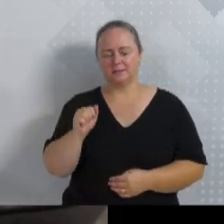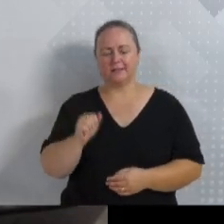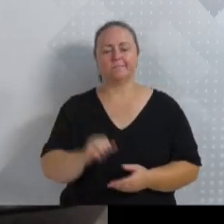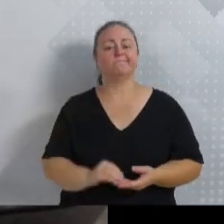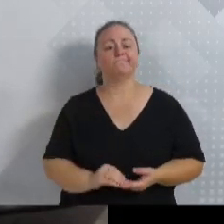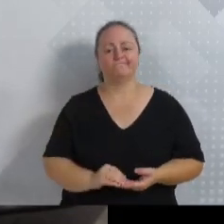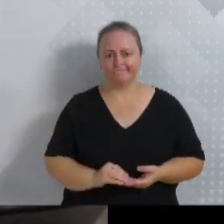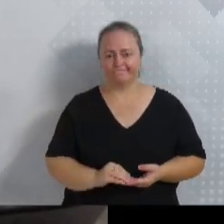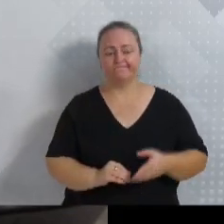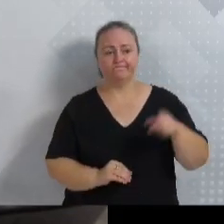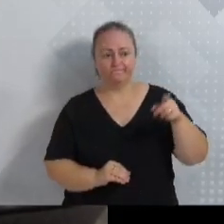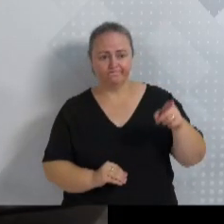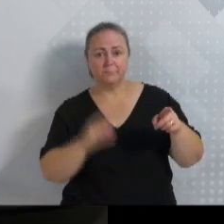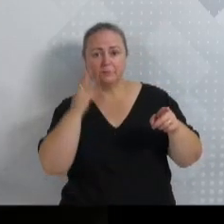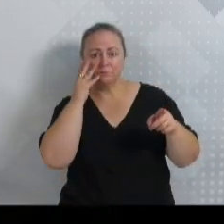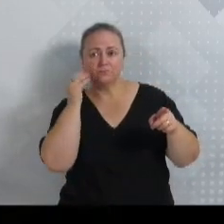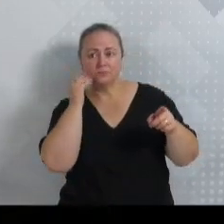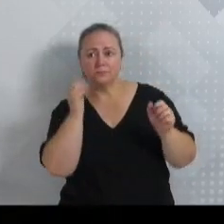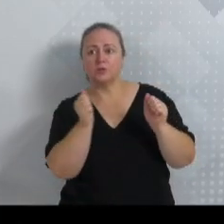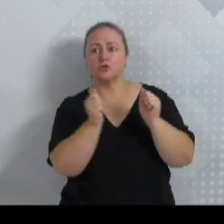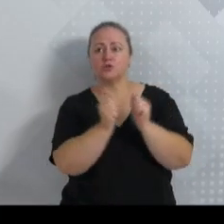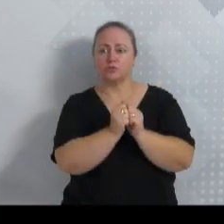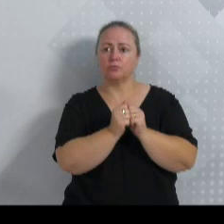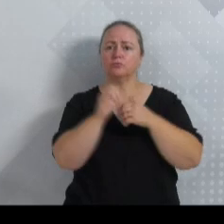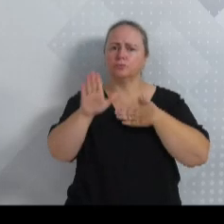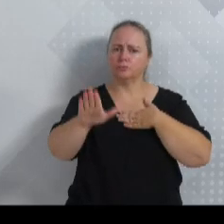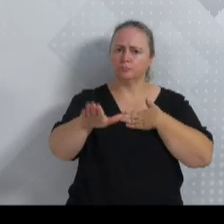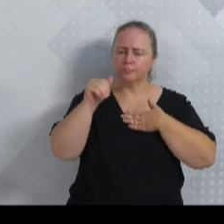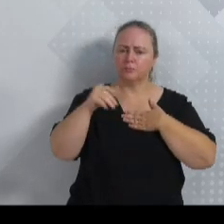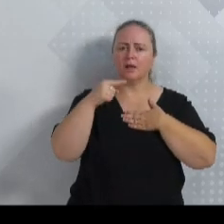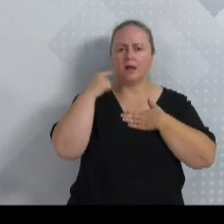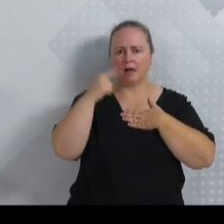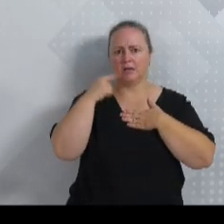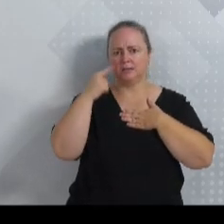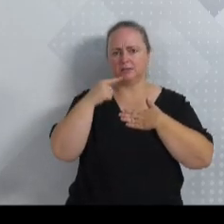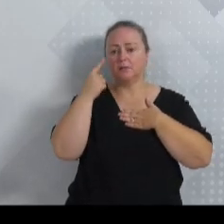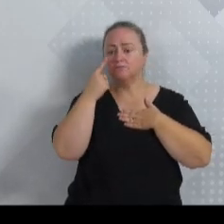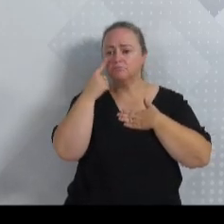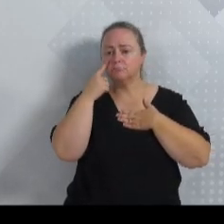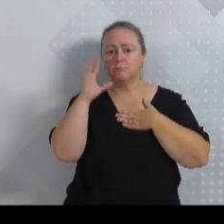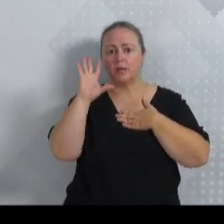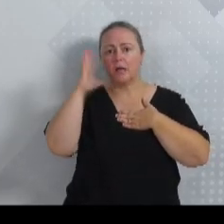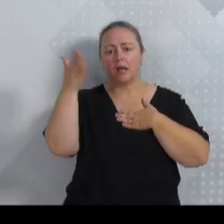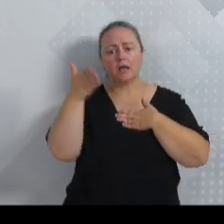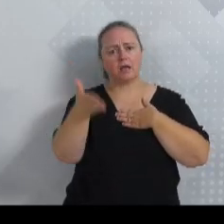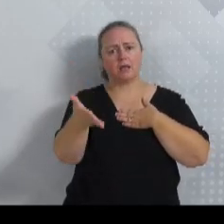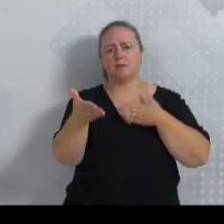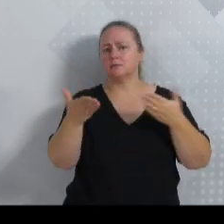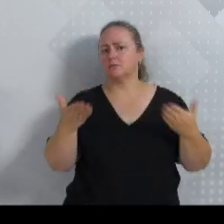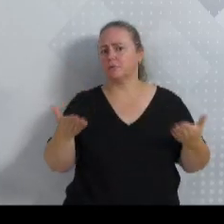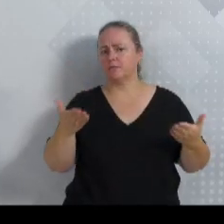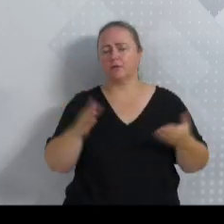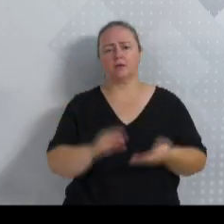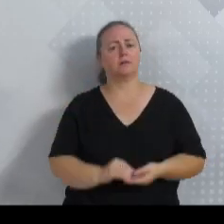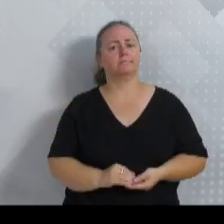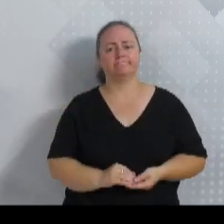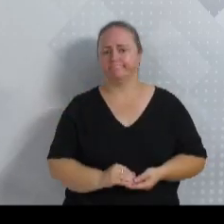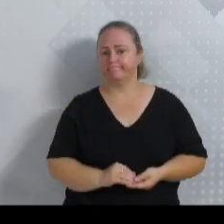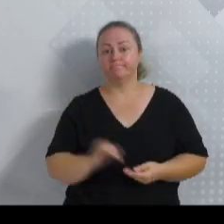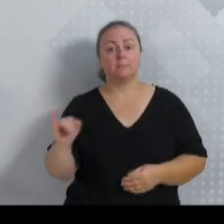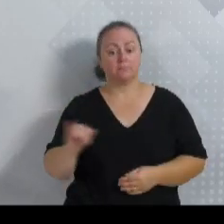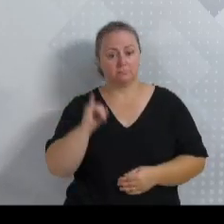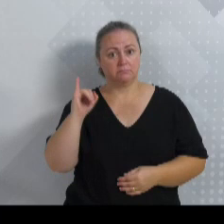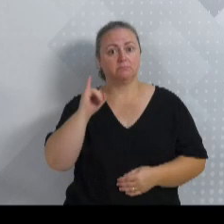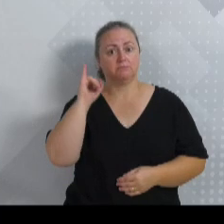também, o vereador, a gente consegue, de repente, chamar o Marcelo Lanzarinho, o secretário de Saúde, para resolver essa demanda que é muito importante para os moradores